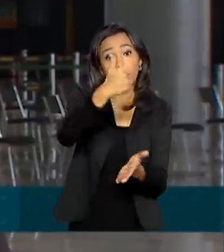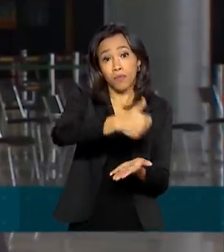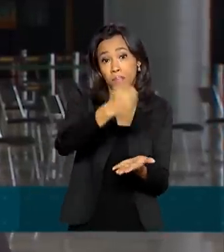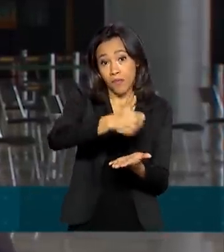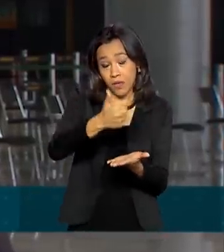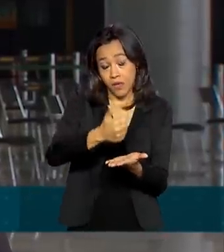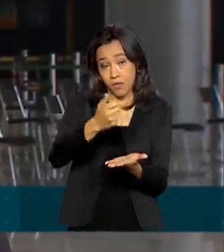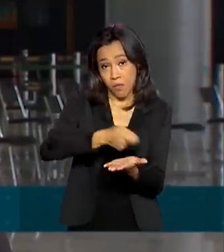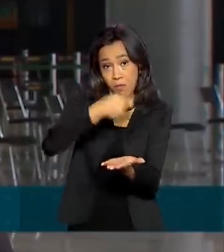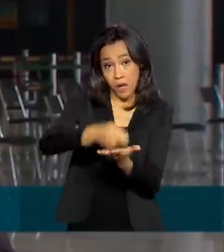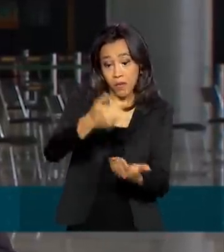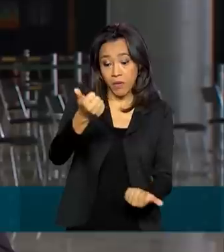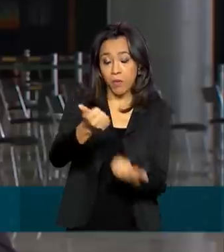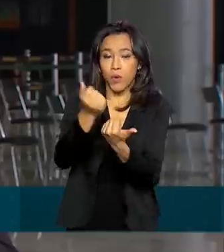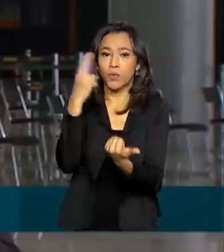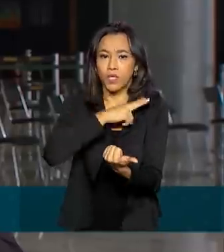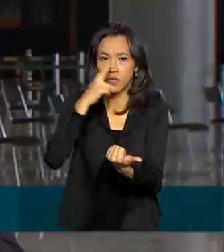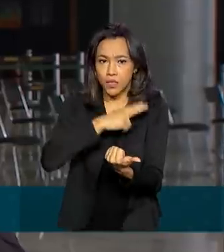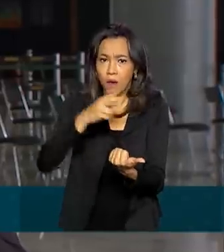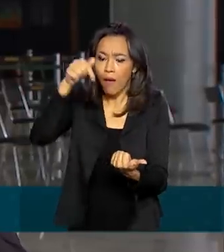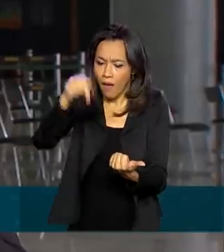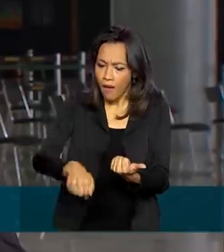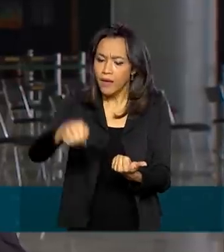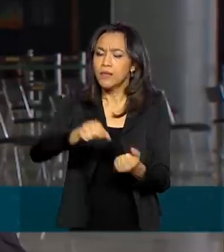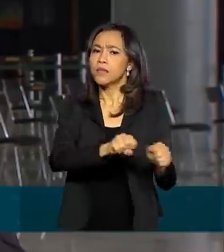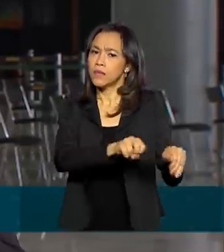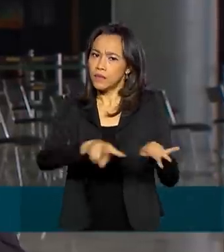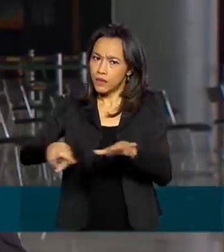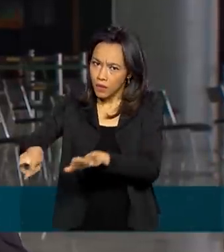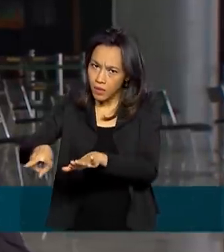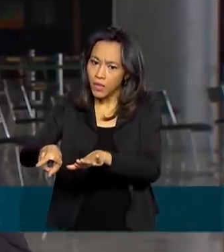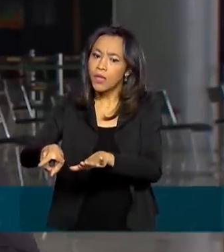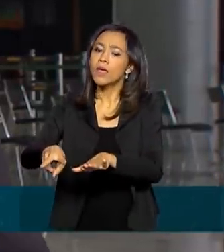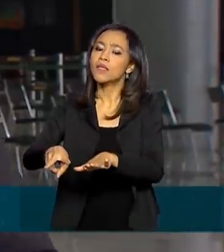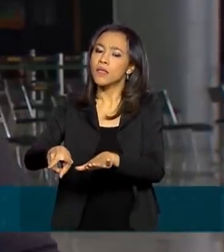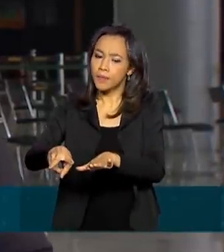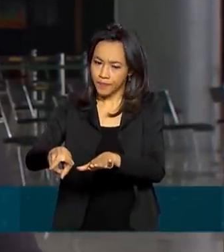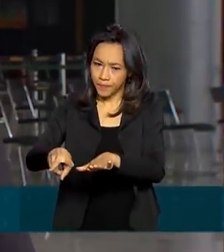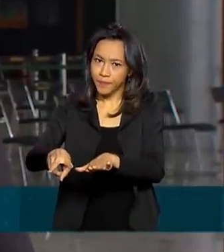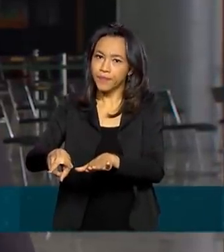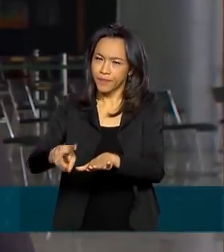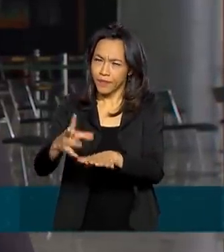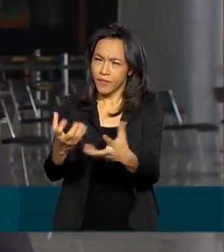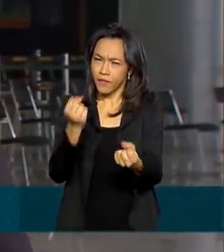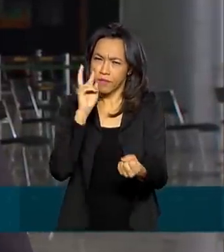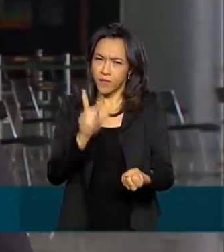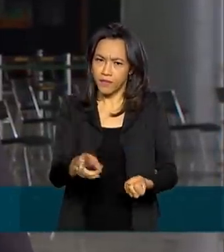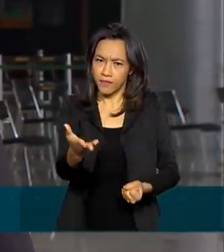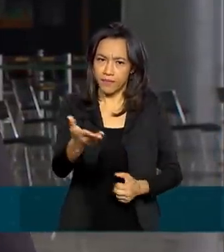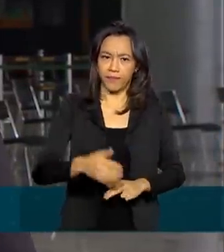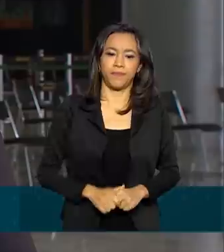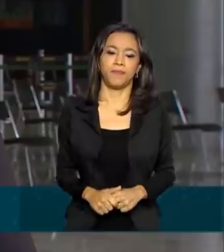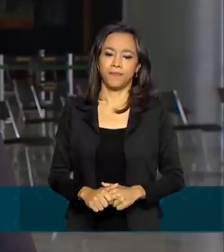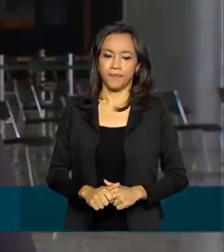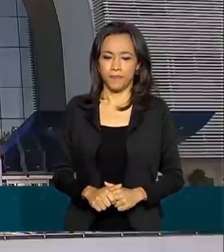auxílio emergencial também começa a ser paga nessa semana, um novo lote começa a ser pago nessa semana. Vamos ver na reportagem.